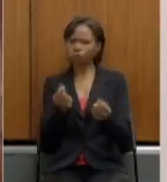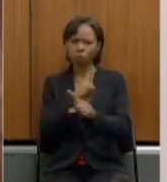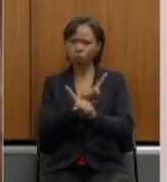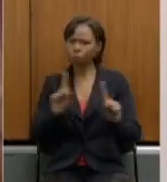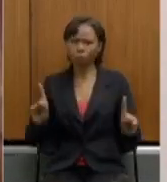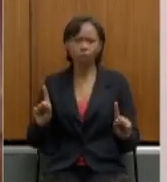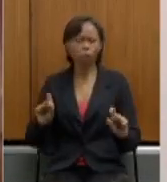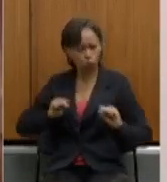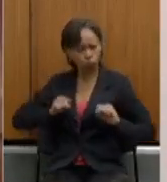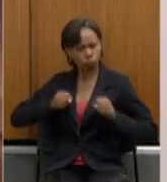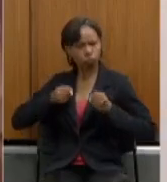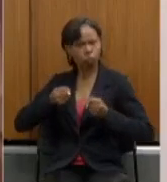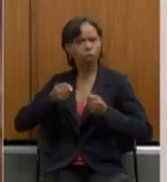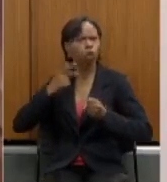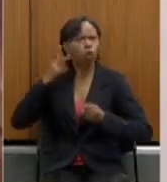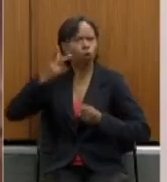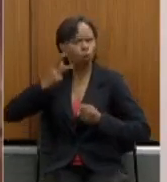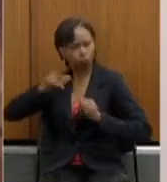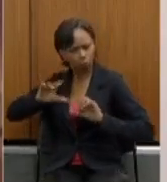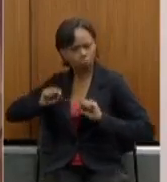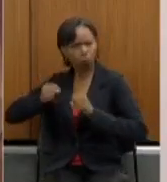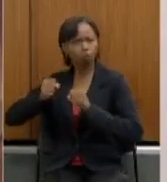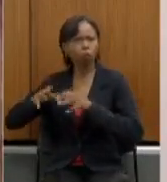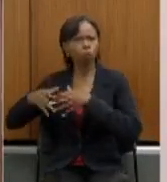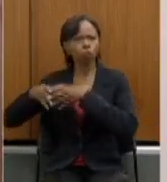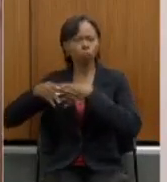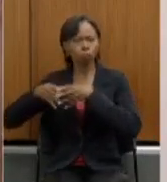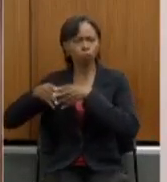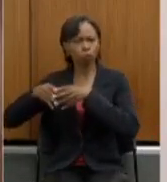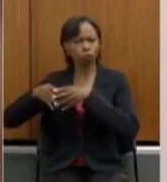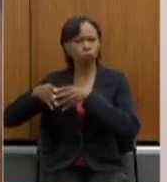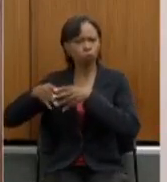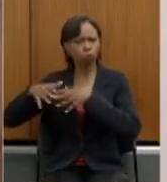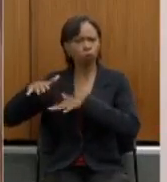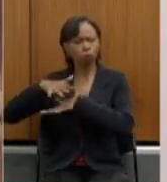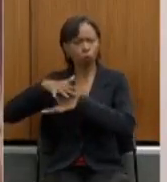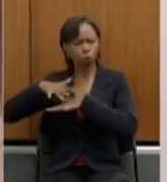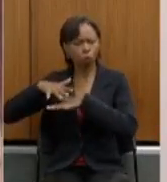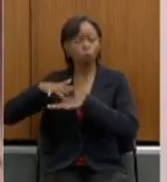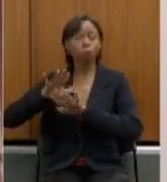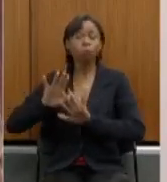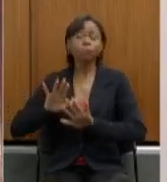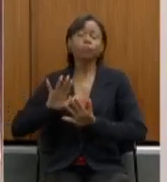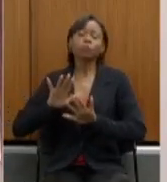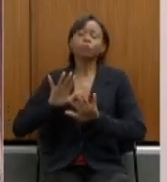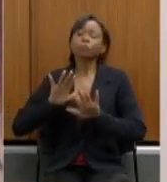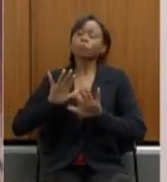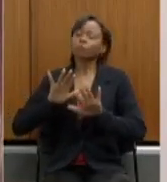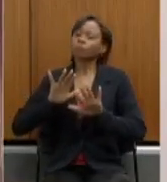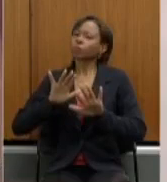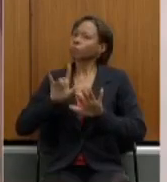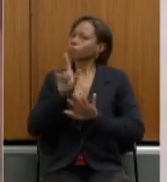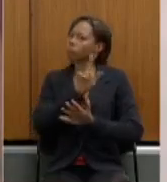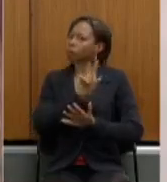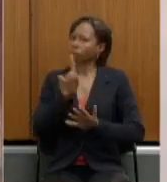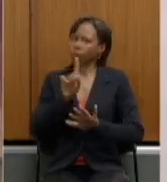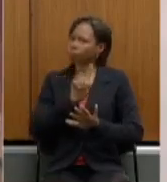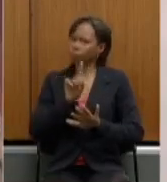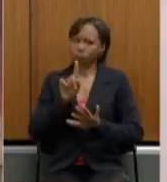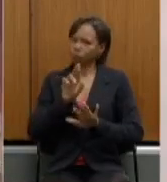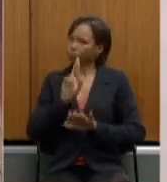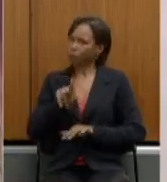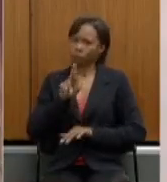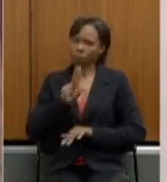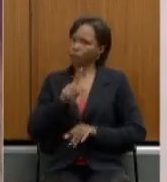para a indefesa do parlamento por último eu quero só dizer que não houve uma oposição à